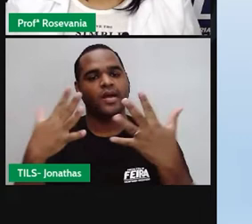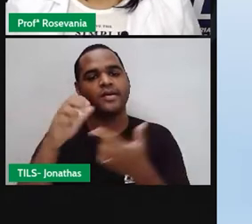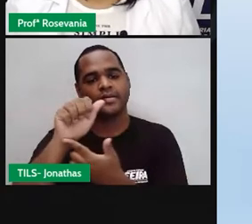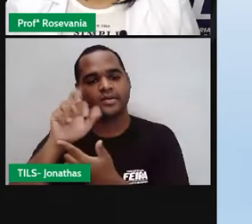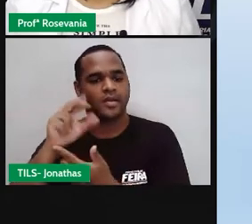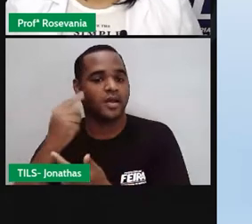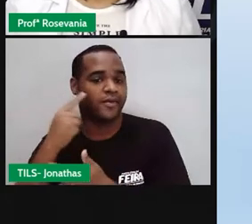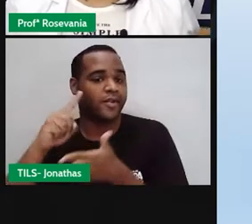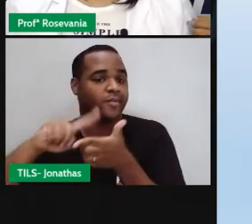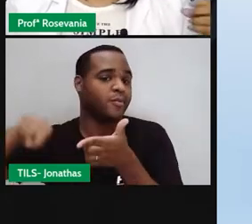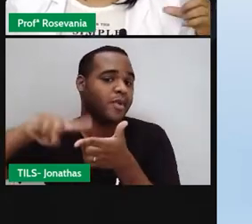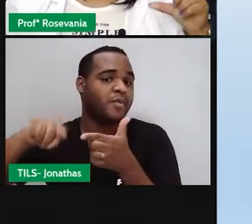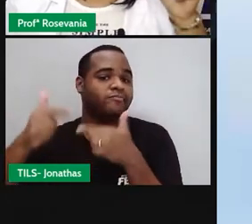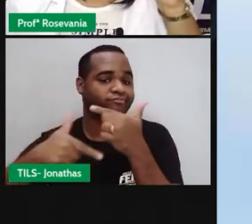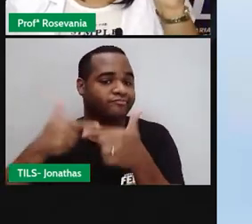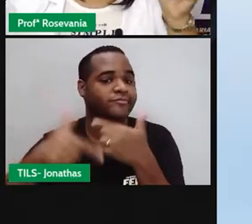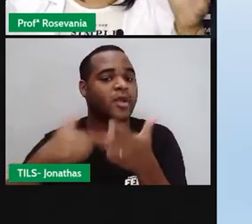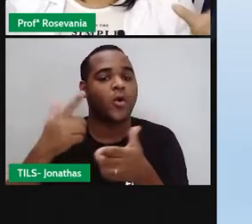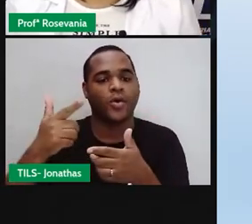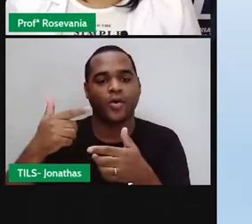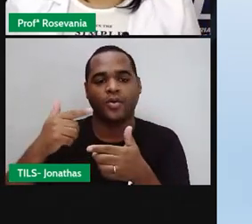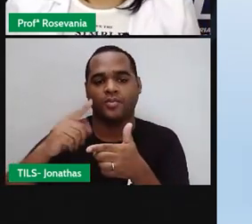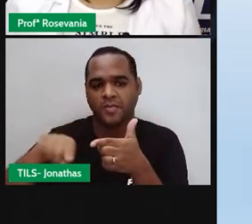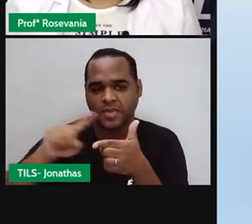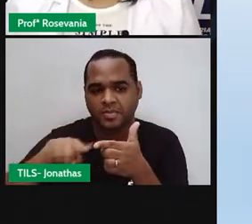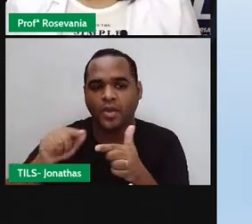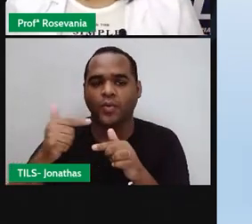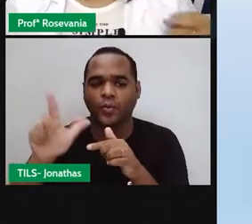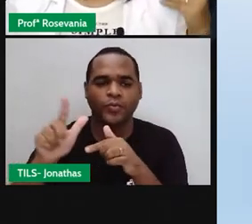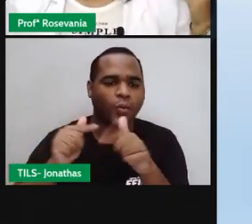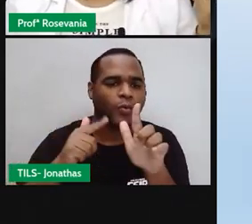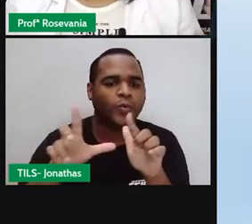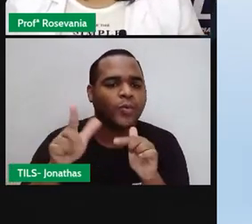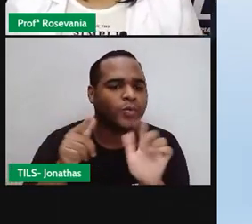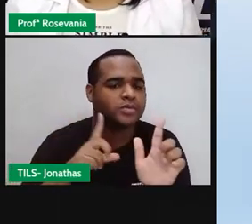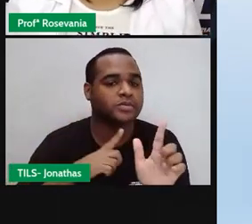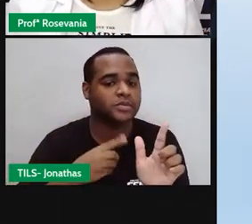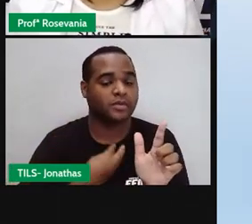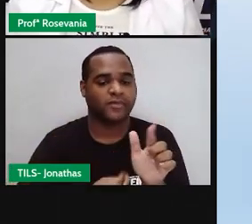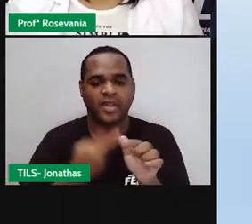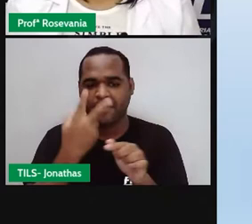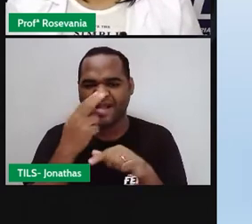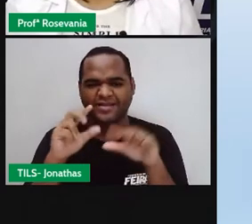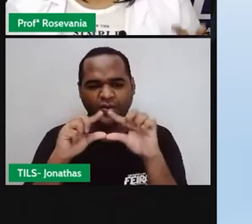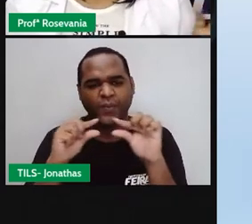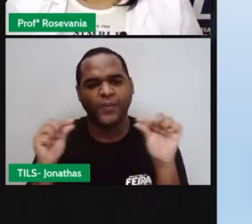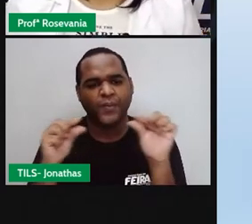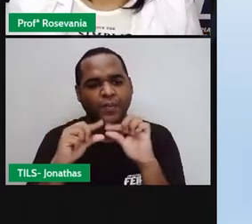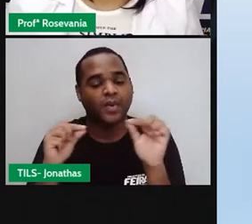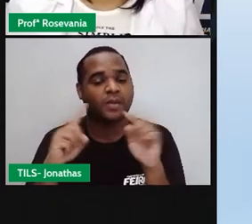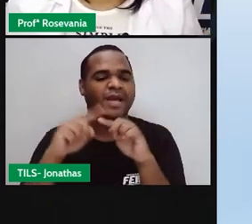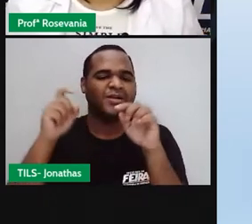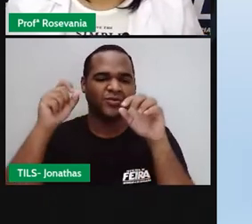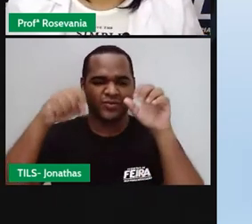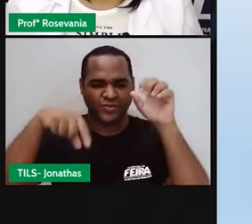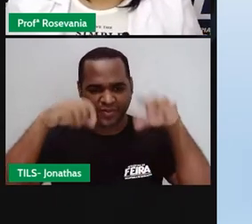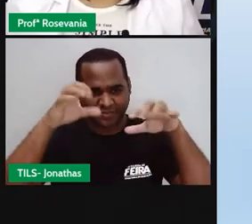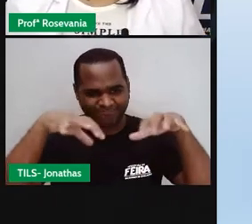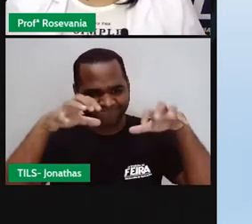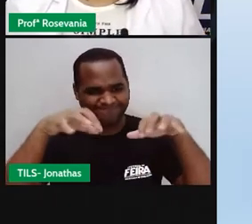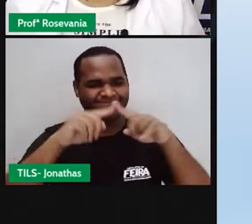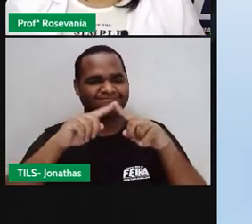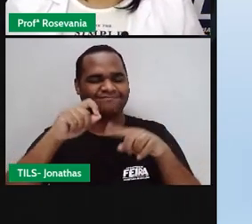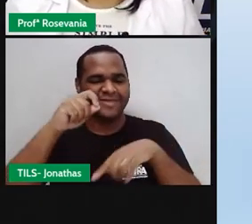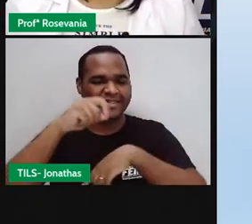outros problemas, como a gente vai deixar mais fina a camada de ozônio, a gente vai ter chuvas ácidas, uma série de coisas.